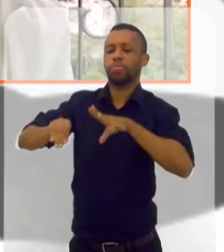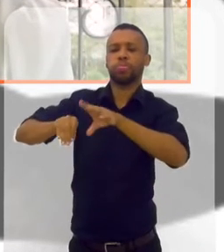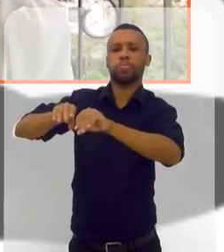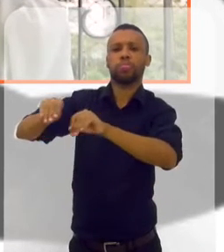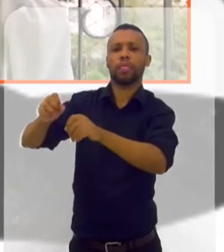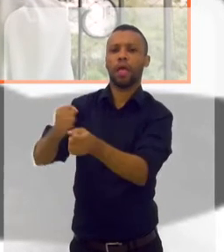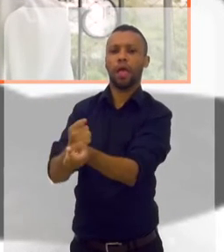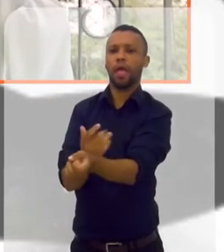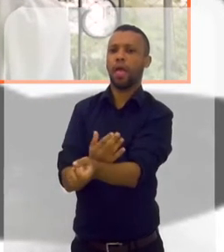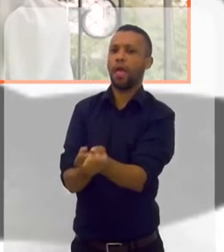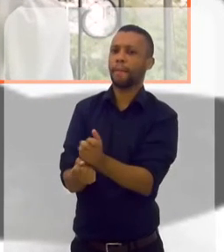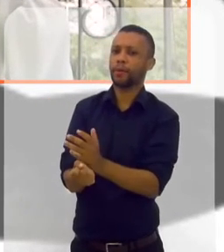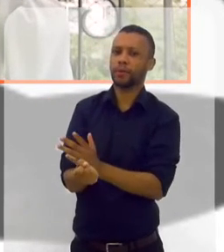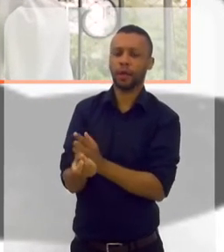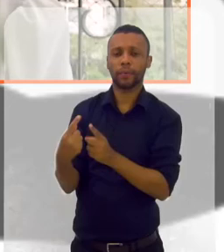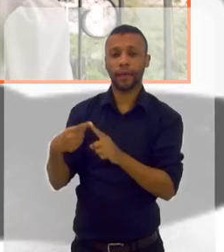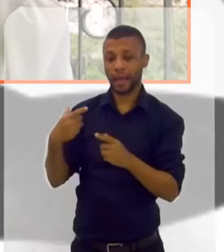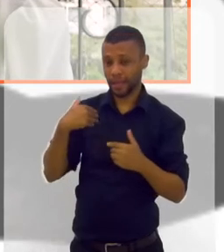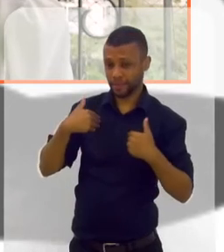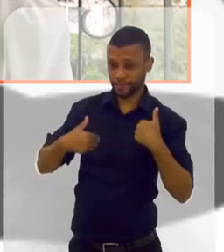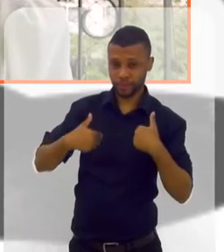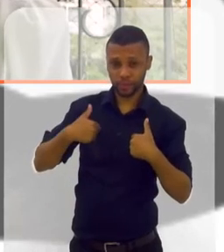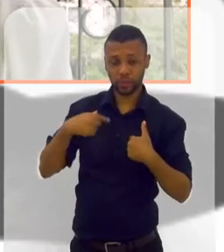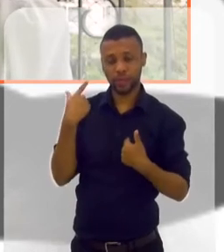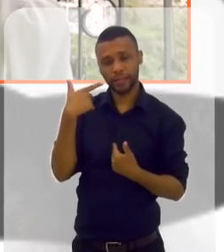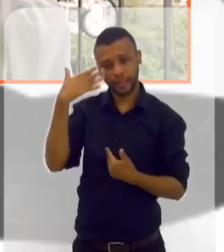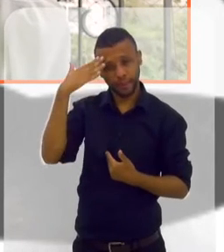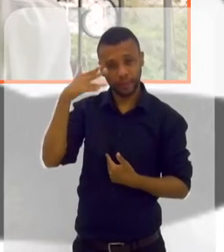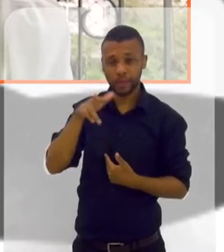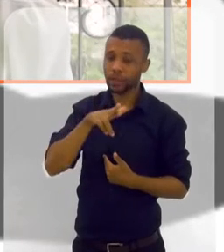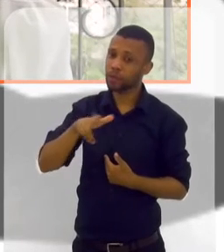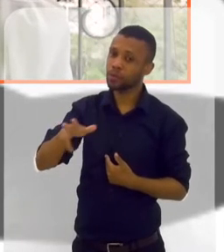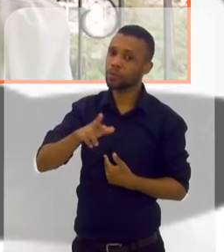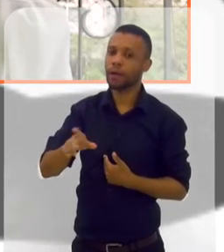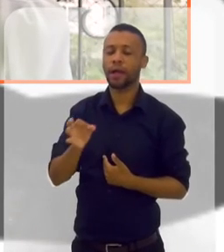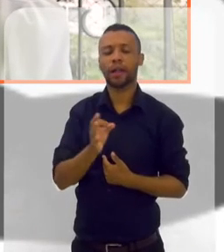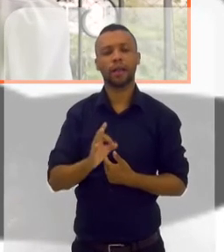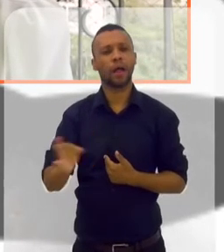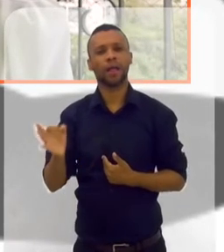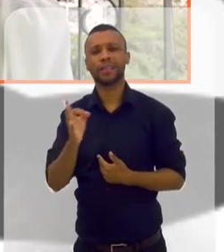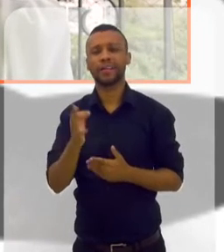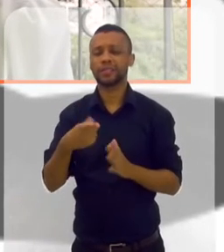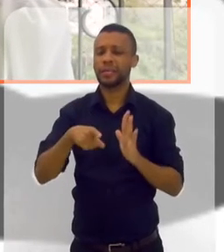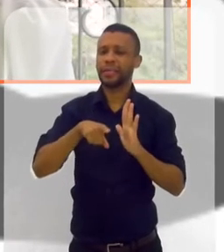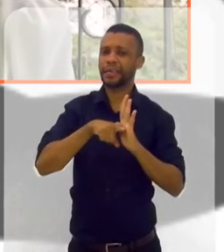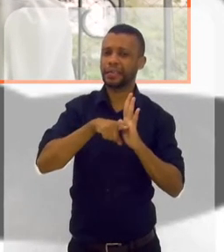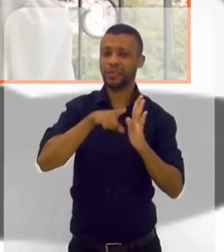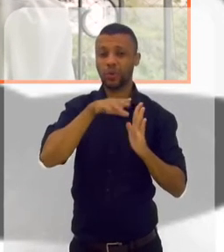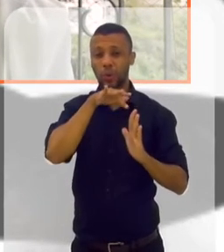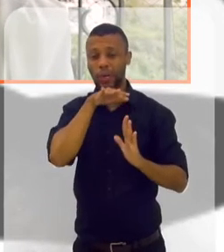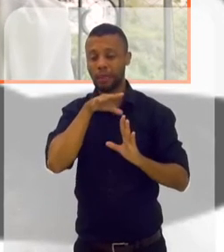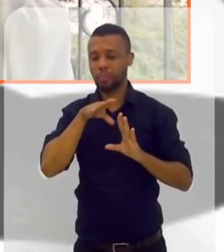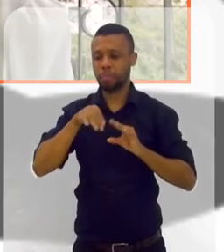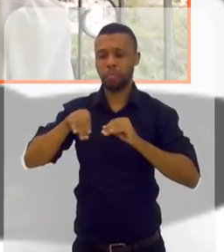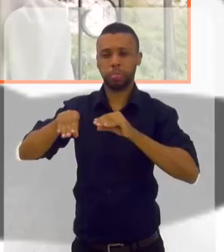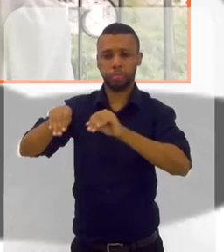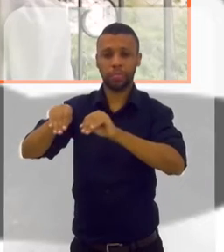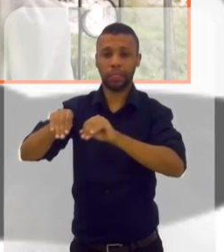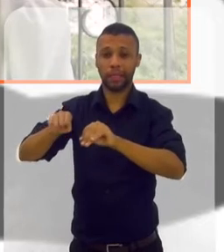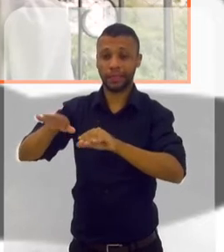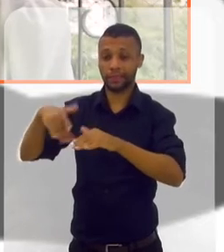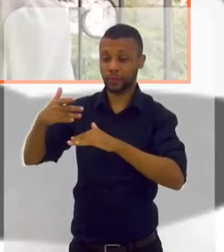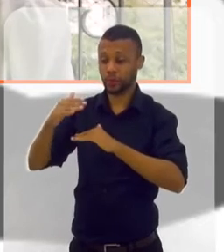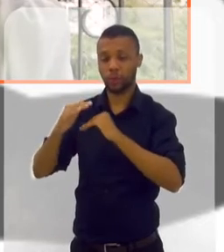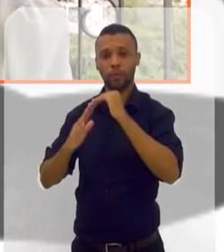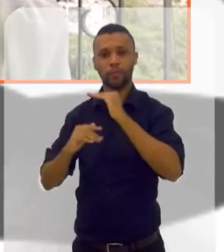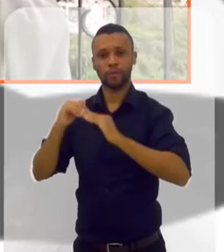invasiva emocionalmente, porque fisicamente a gente sabe que não, mas então nada de ruim pode ser feito, ainda que